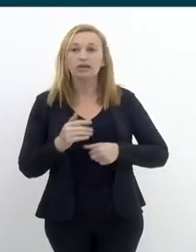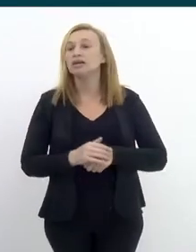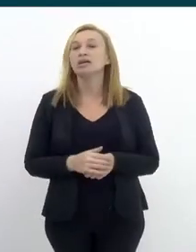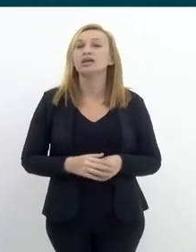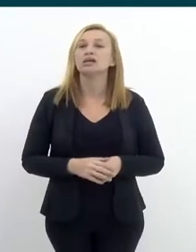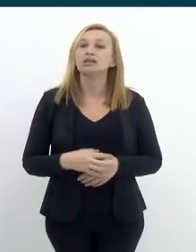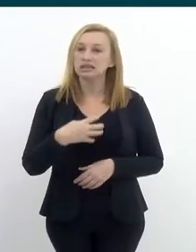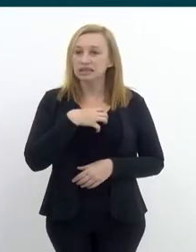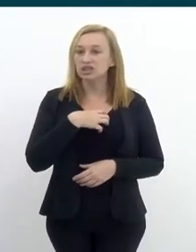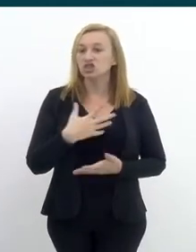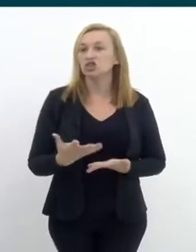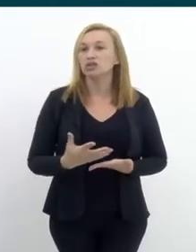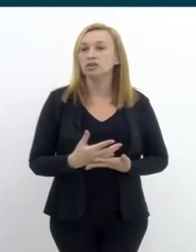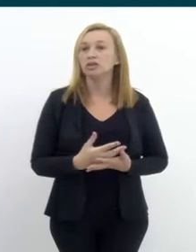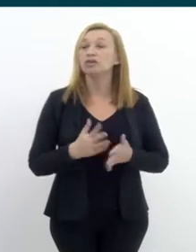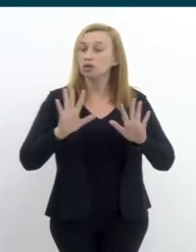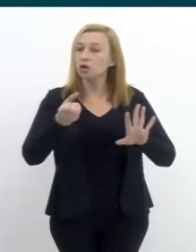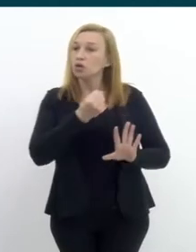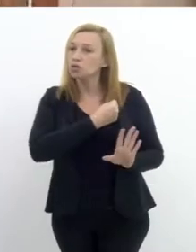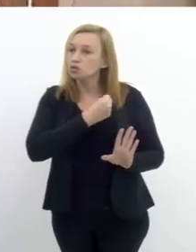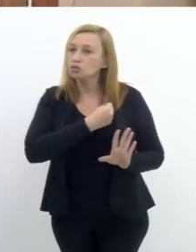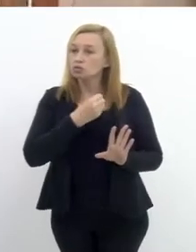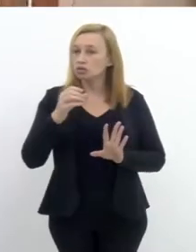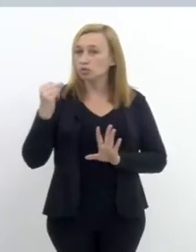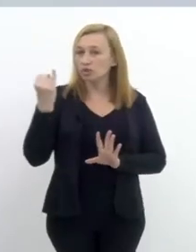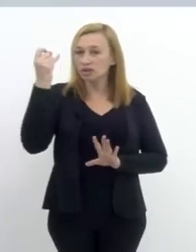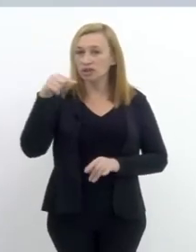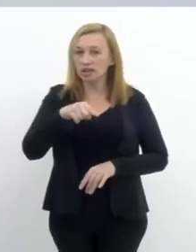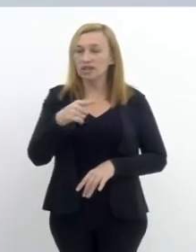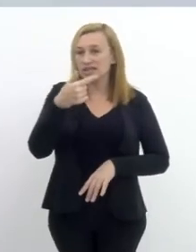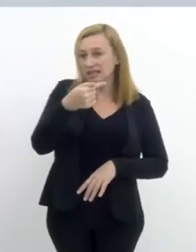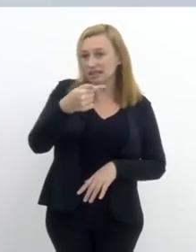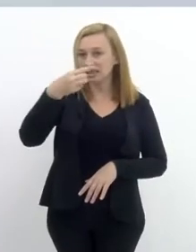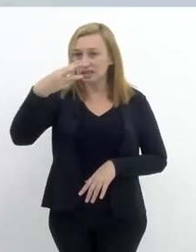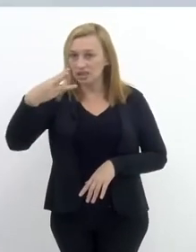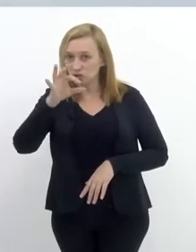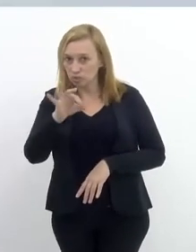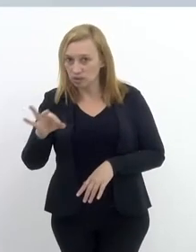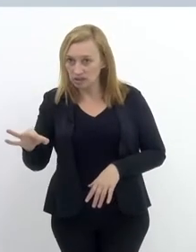fiz uma ligação nesse sentido. Nada interessante aqui.